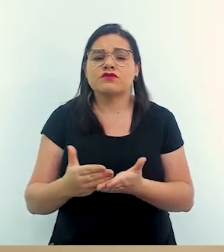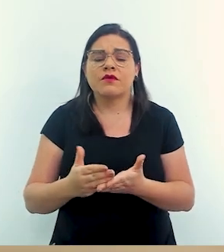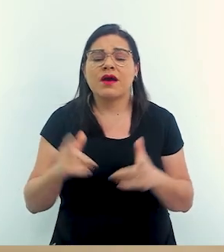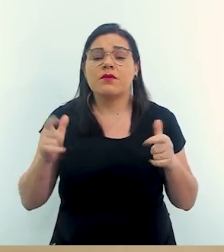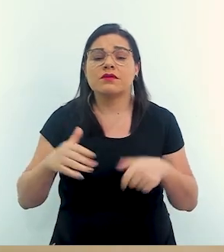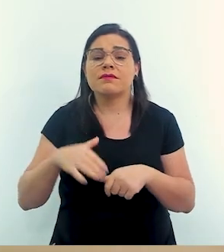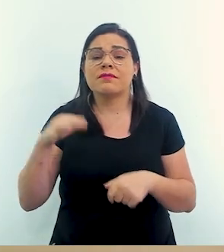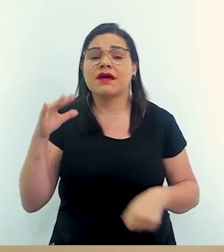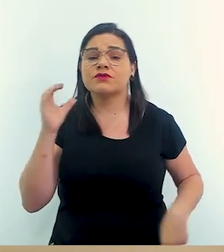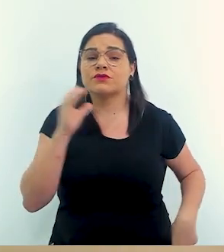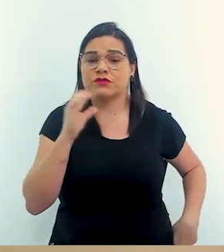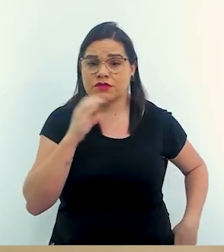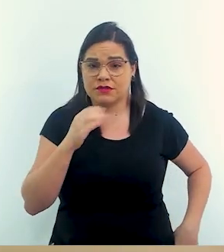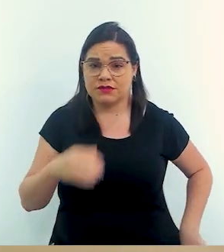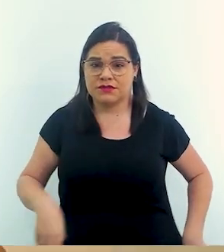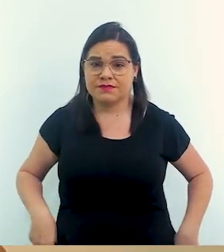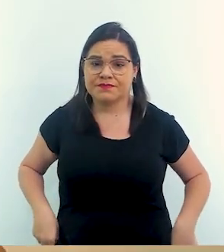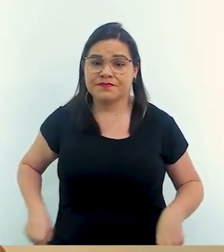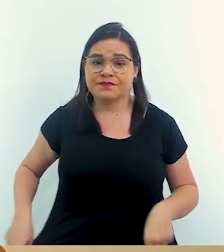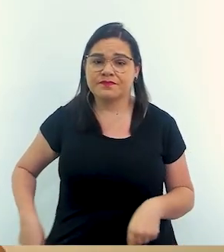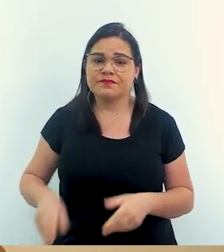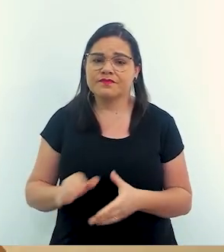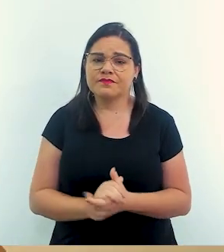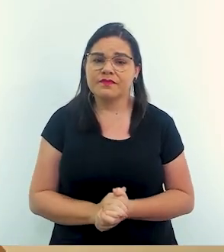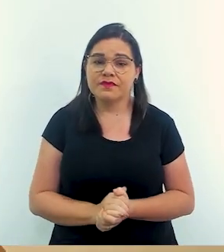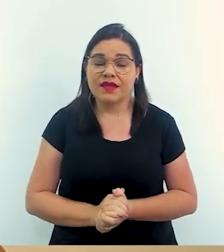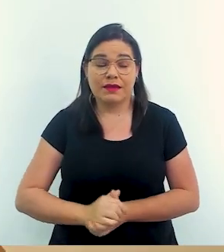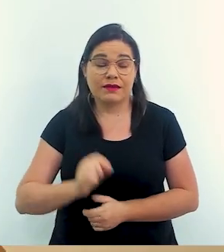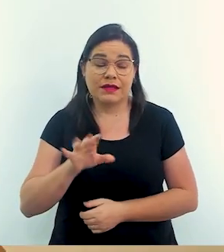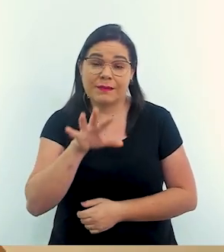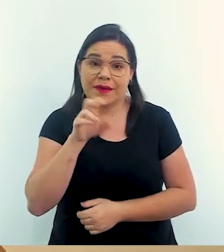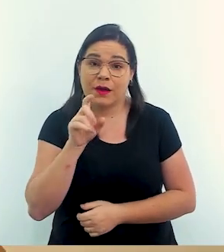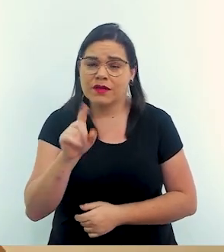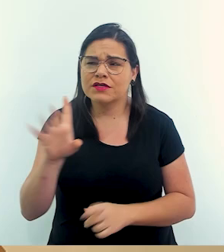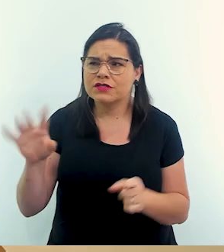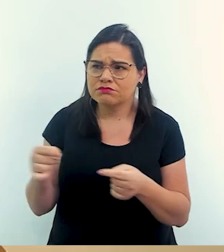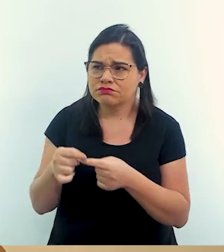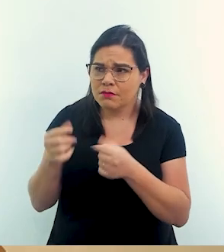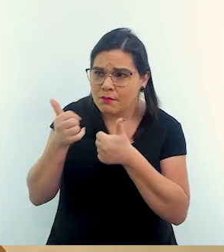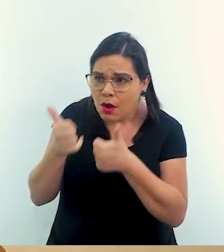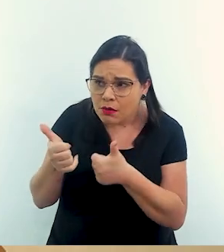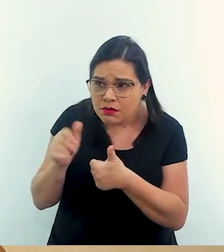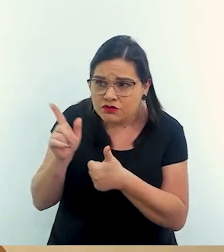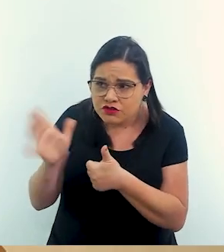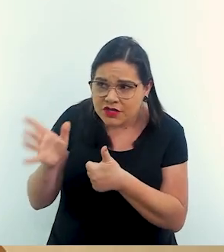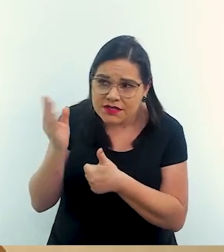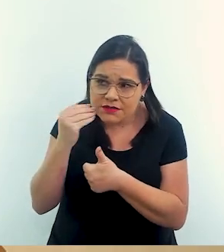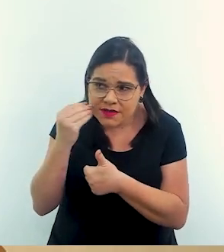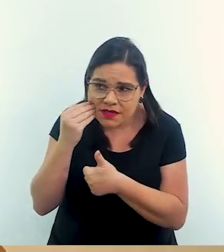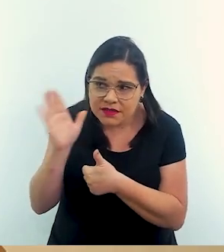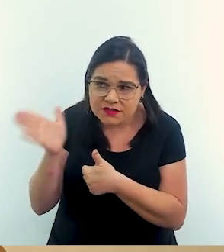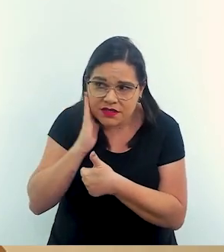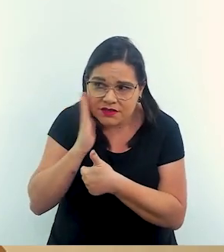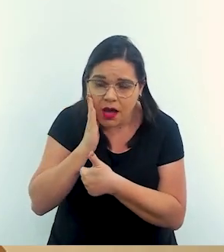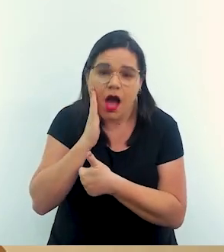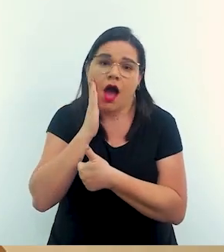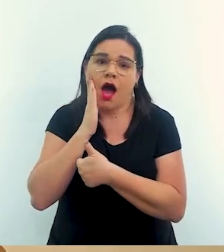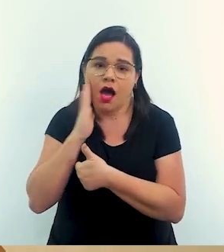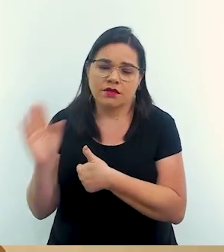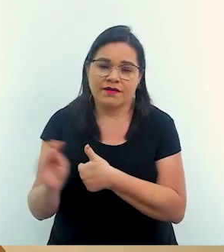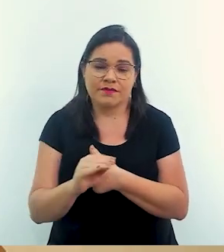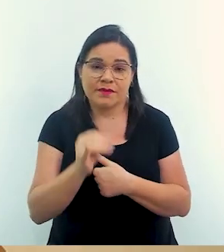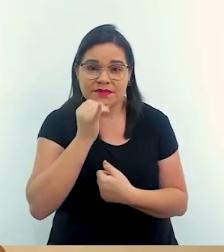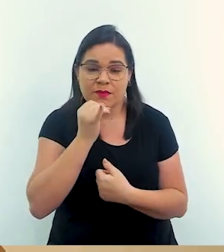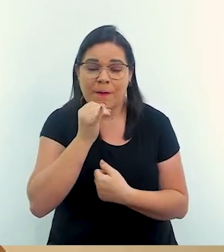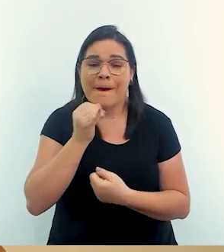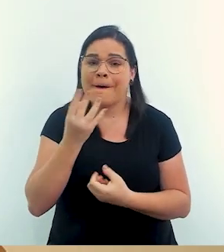O que que é mais urgente? Então, Lia, eu acho que a gente tem que pegar o que já funciona no mundo, sabe? A gente, por exemplo, tem excelentes